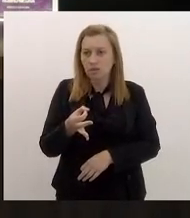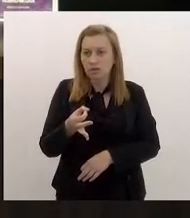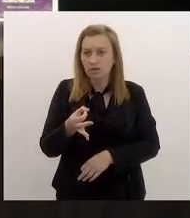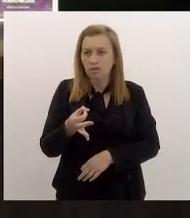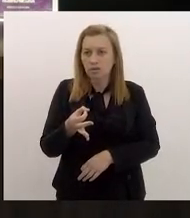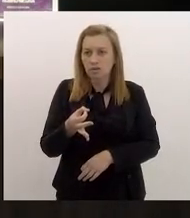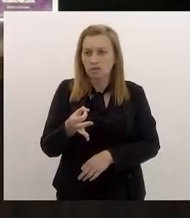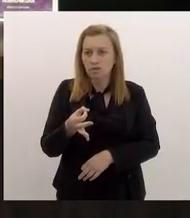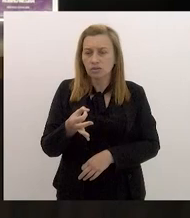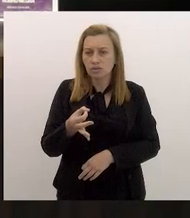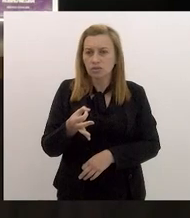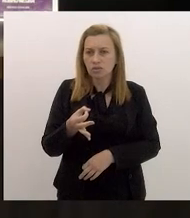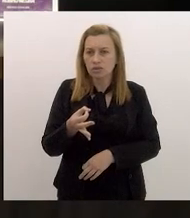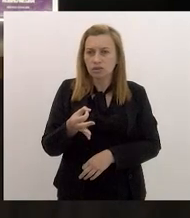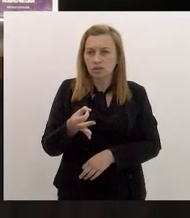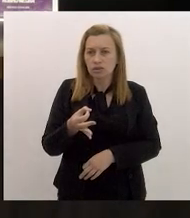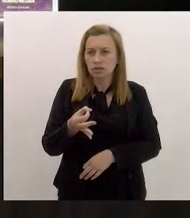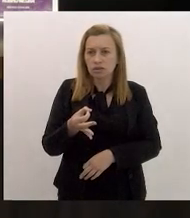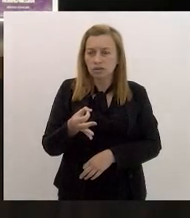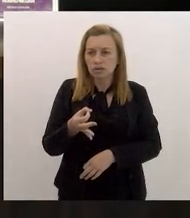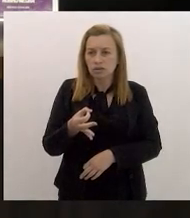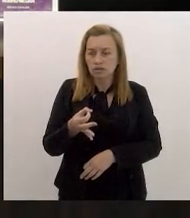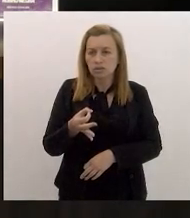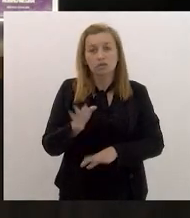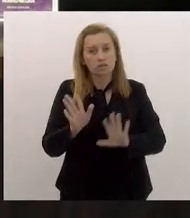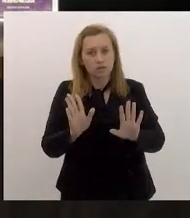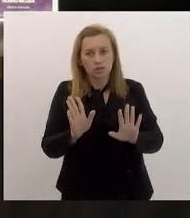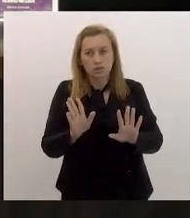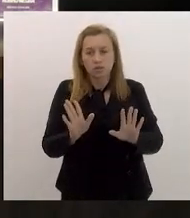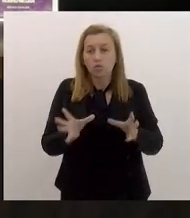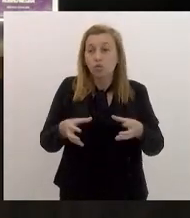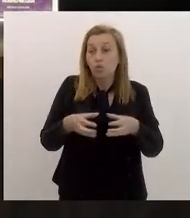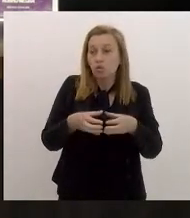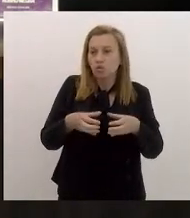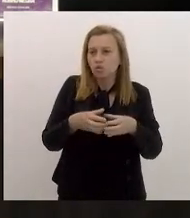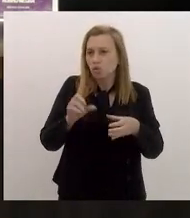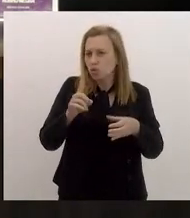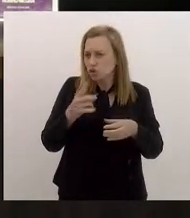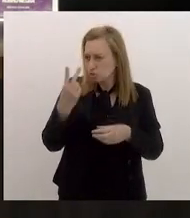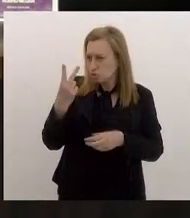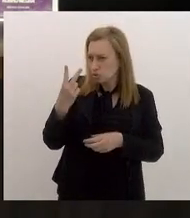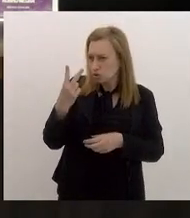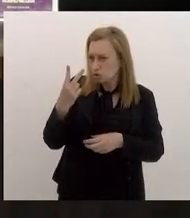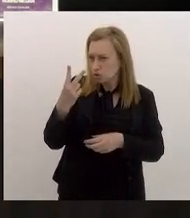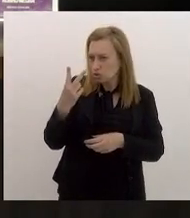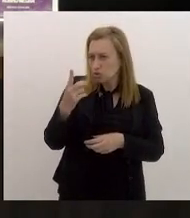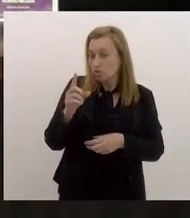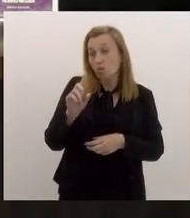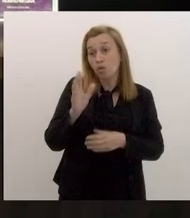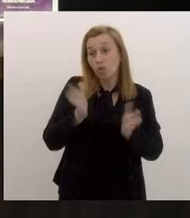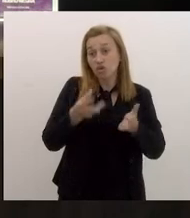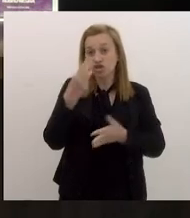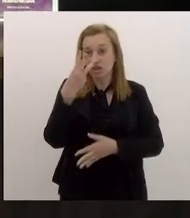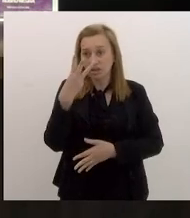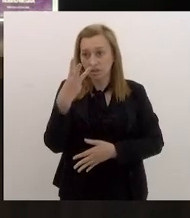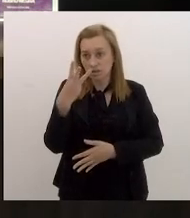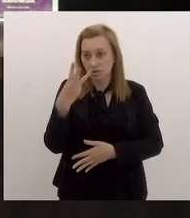Tem que saber não, mas uma conjunta hoje não foram duas conjuntas? hoje foi três.